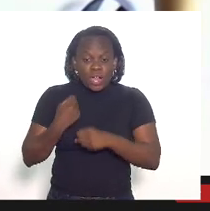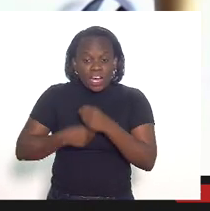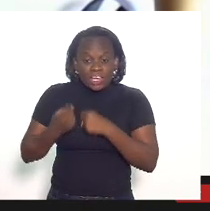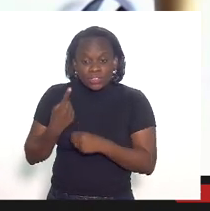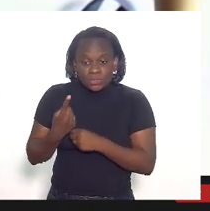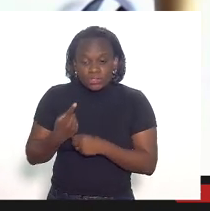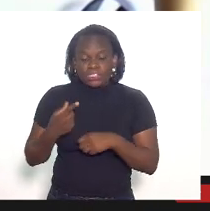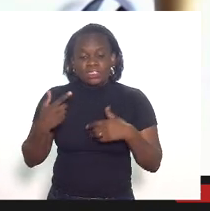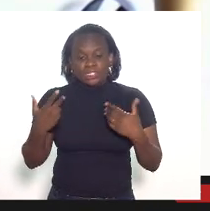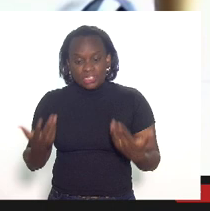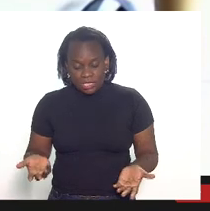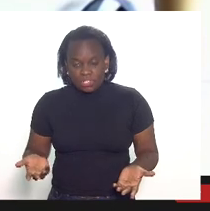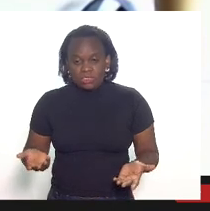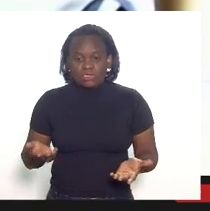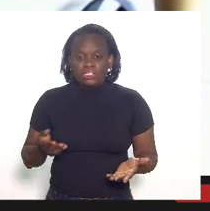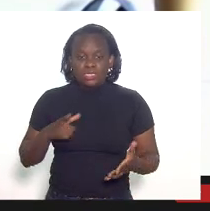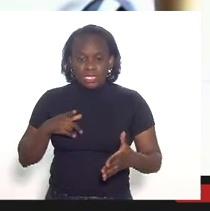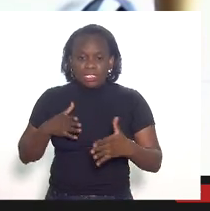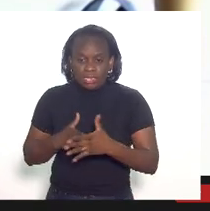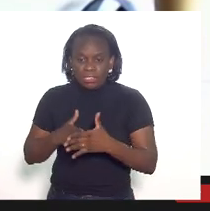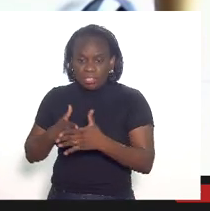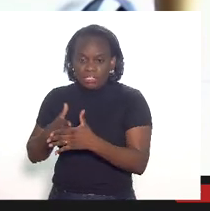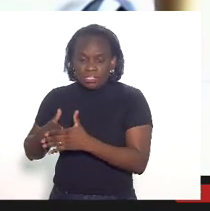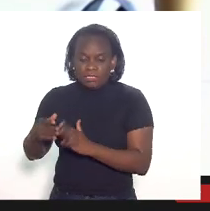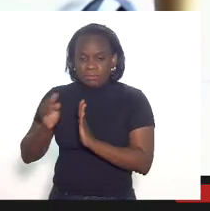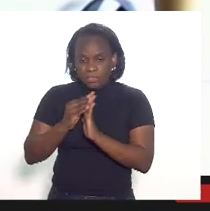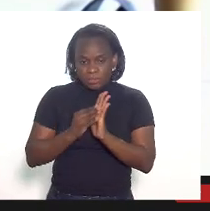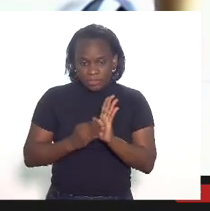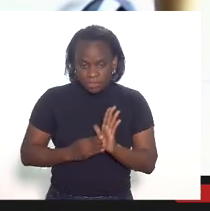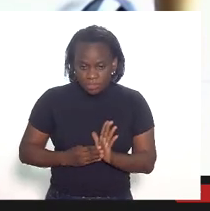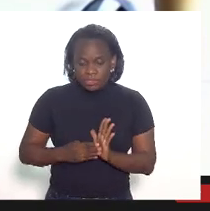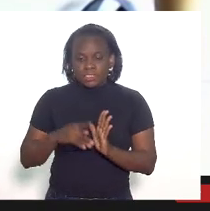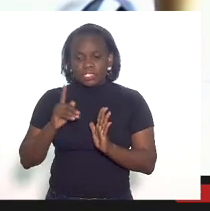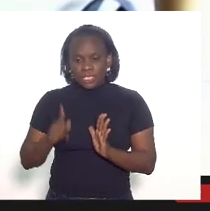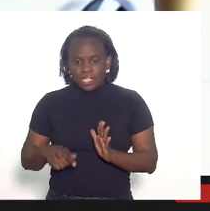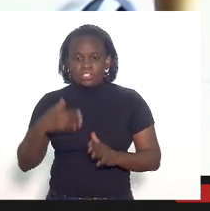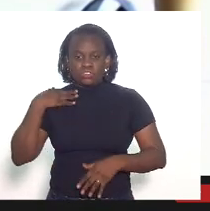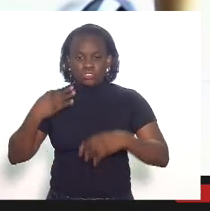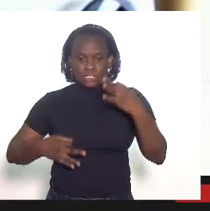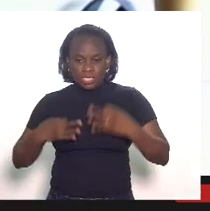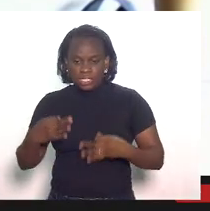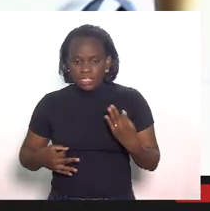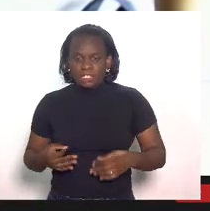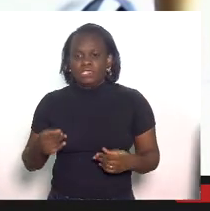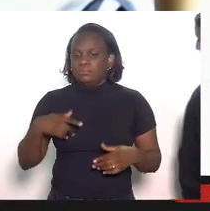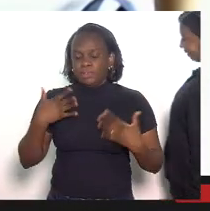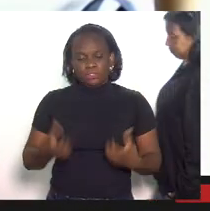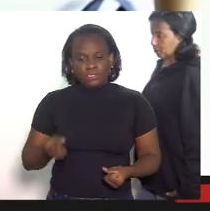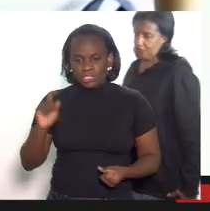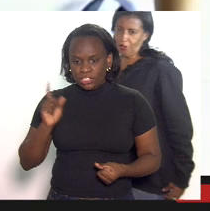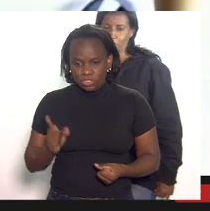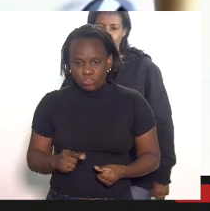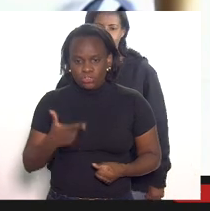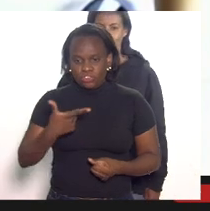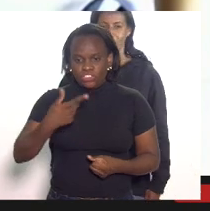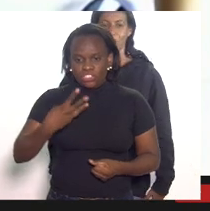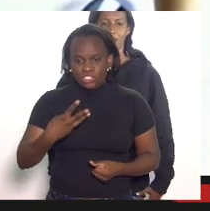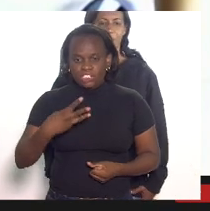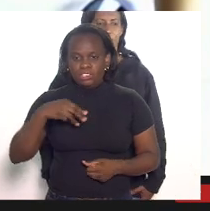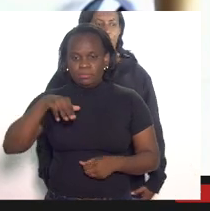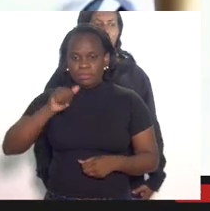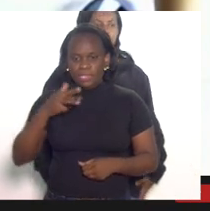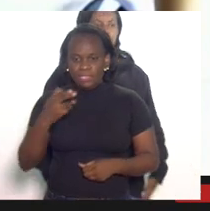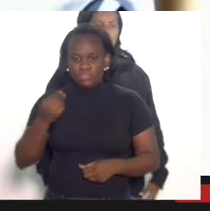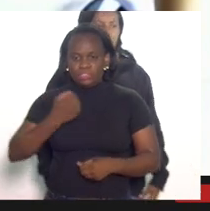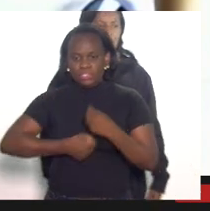e os embargos declaratórios foram julgados e não acatados em 23 de